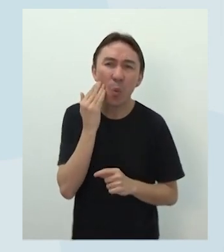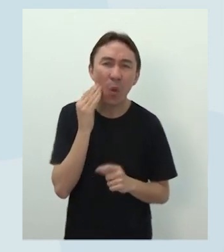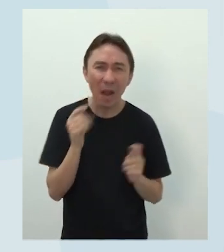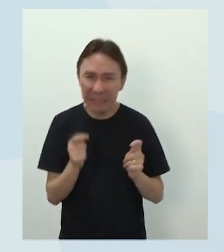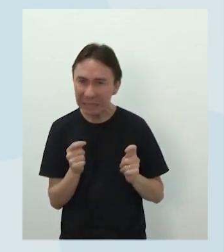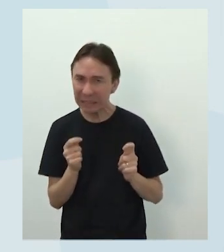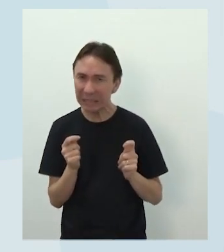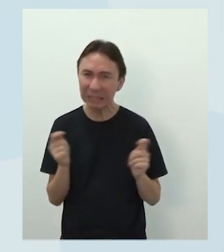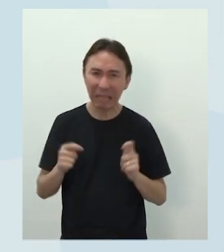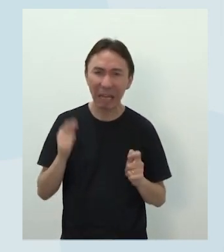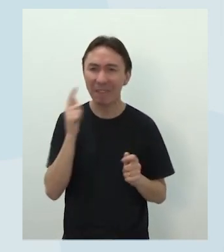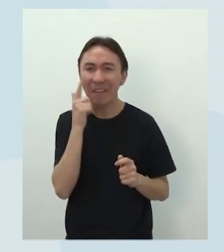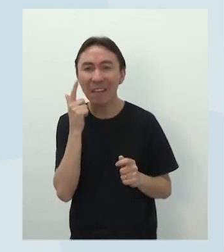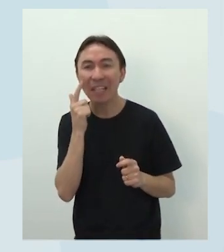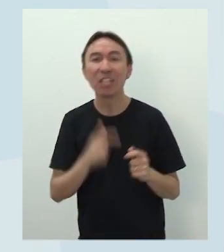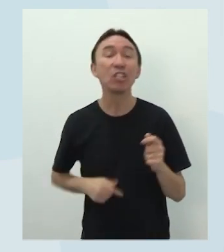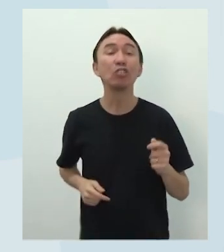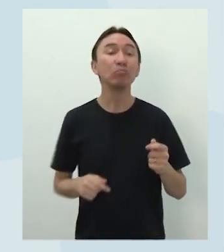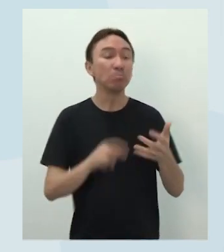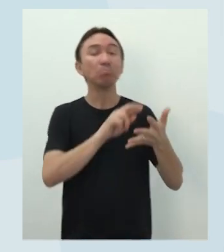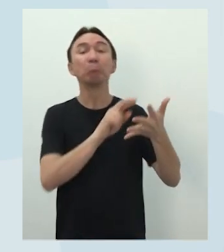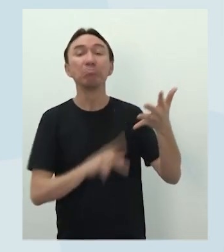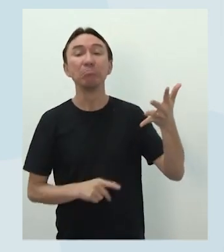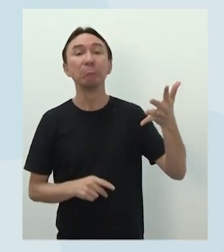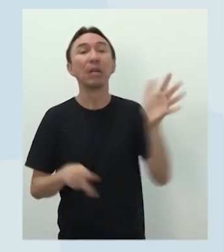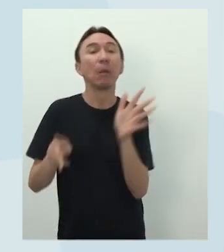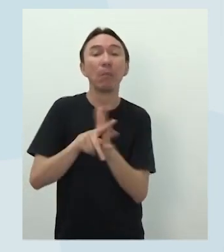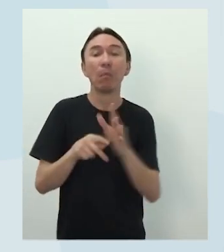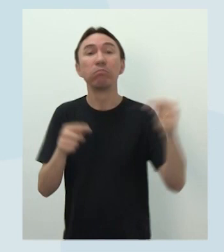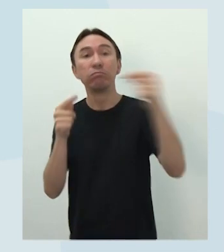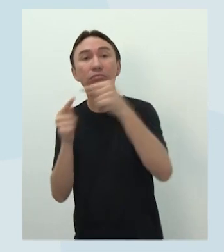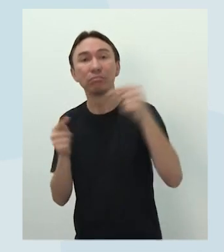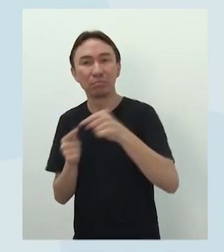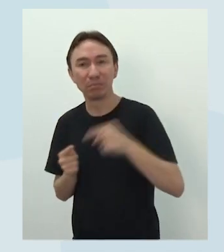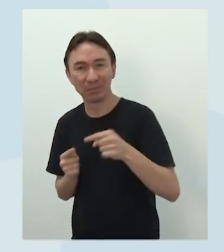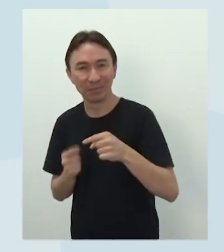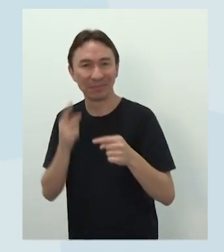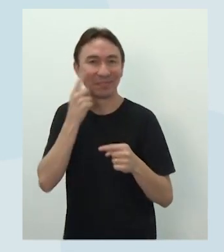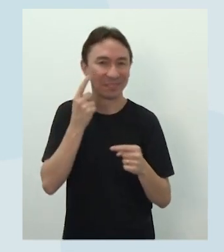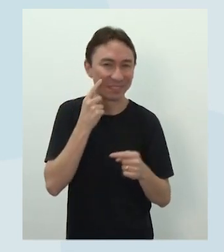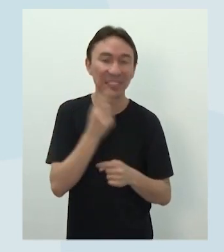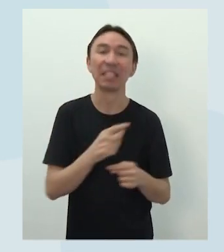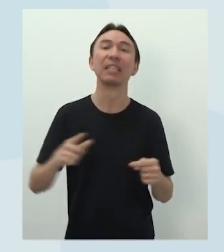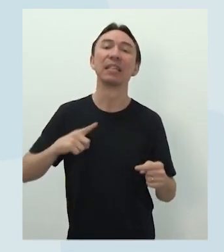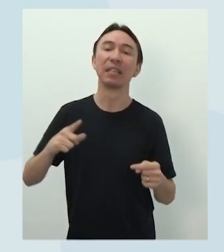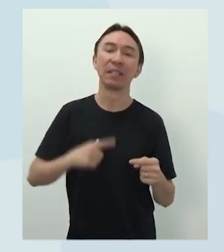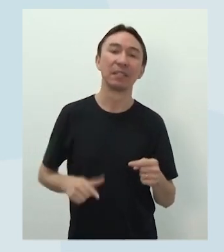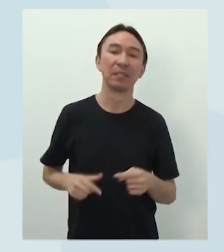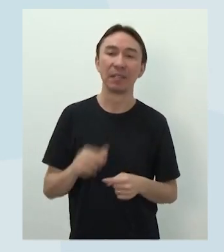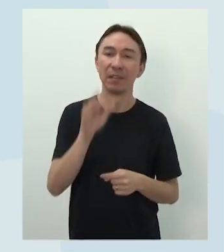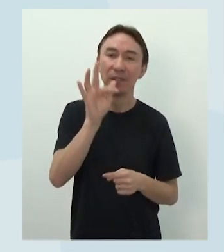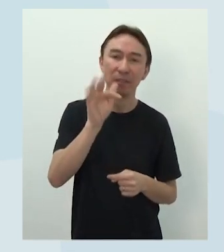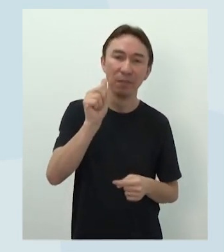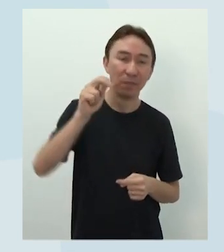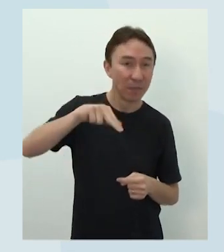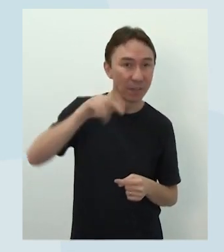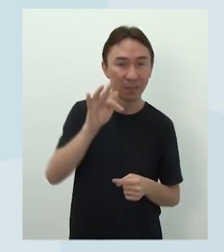saber quais gêneros textuais pertencem a cada tipo? Então, eu reúne grupos, tá bom? Aqui a gente tem fanfic,